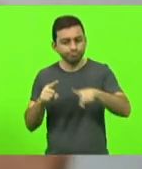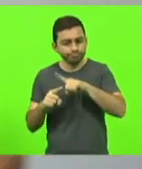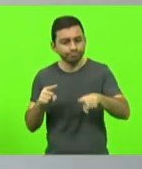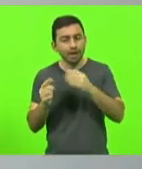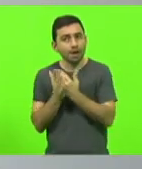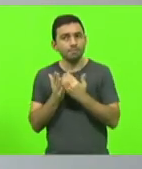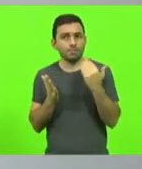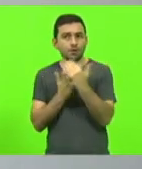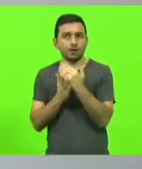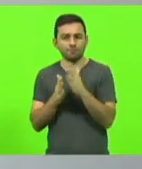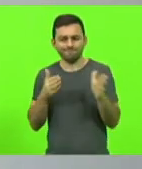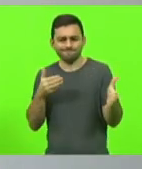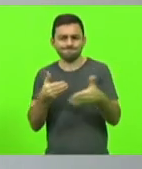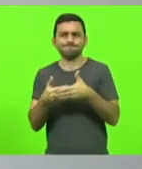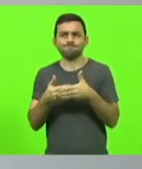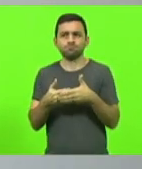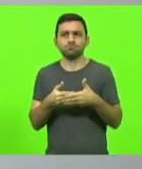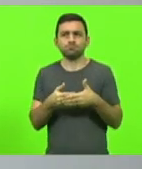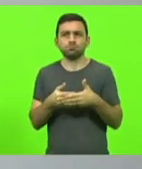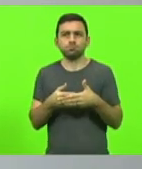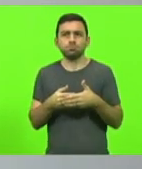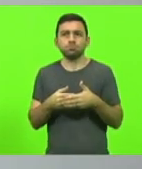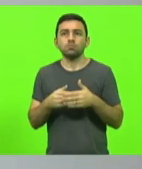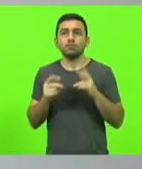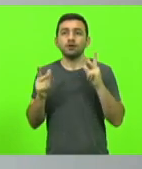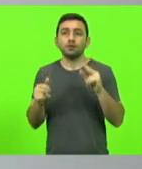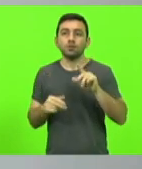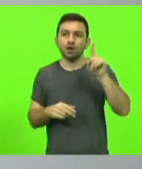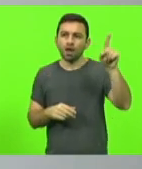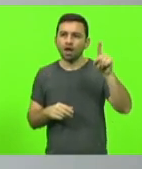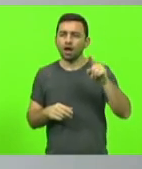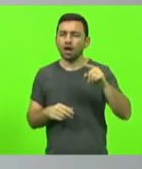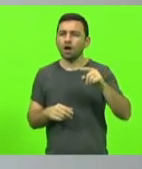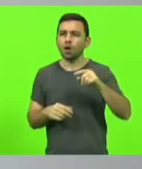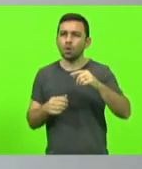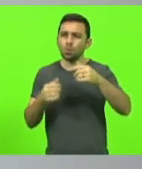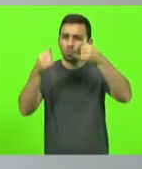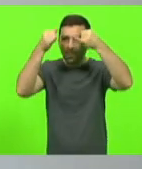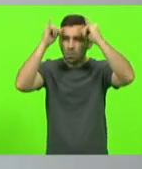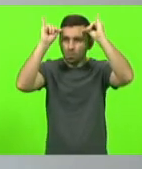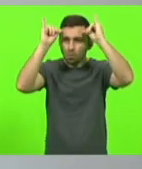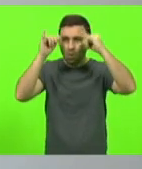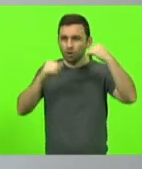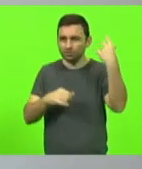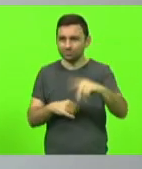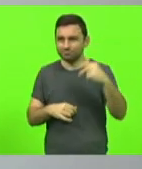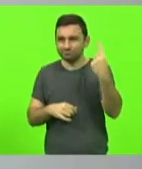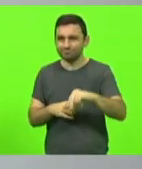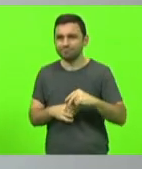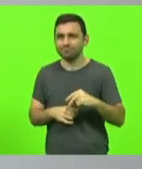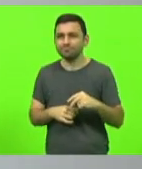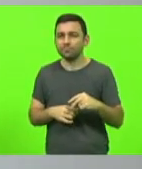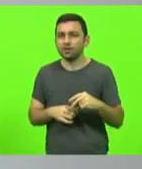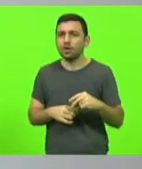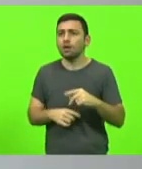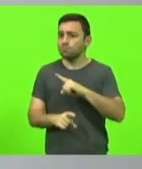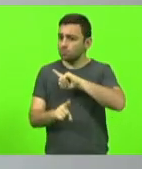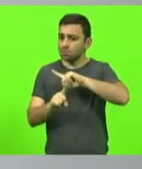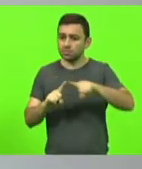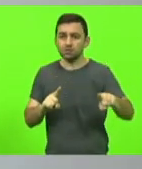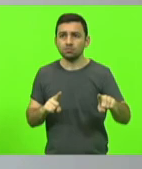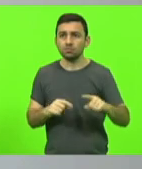Nós precisamos fechar o cerco. A mesma coisa aconteceu com a farra do boi. A farra do boi, ela é proibida.